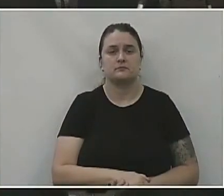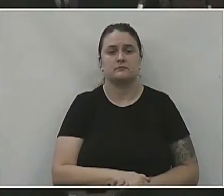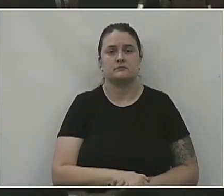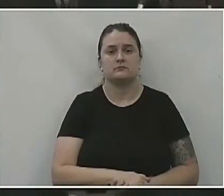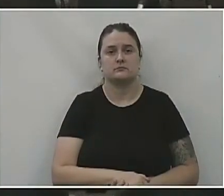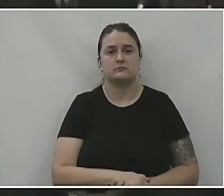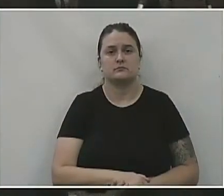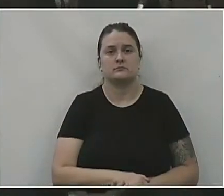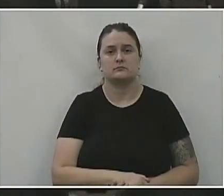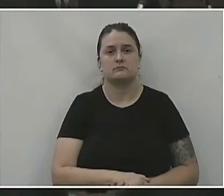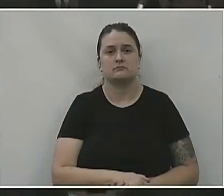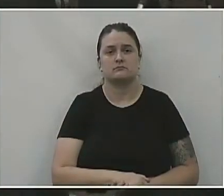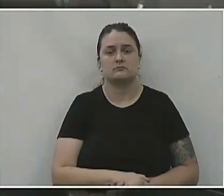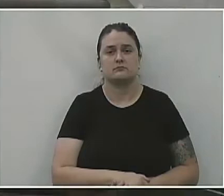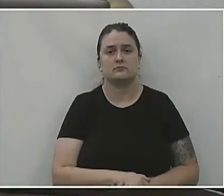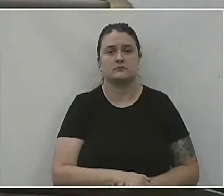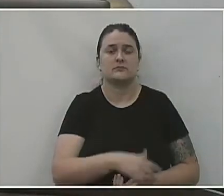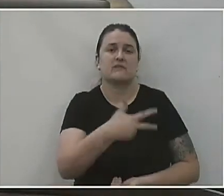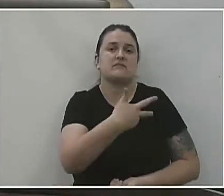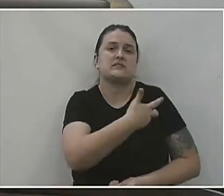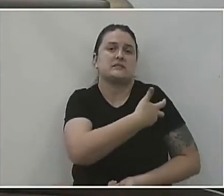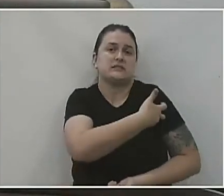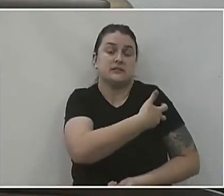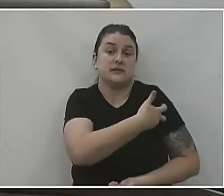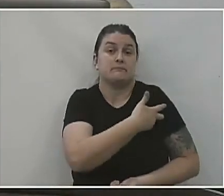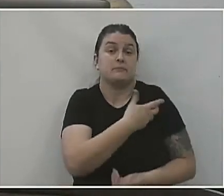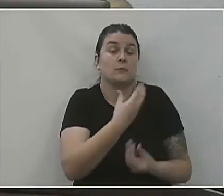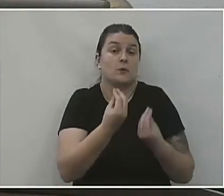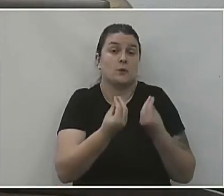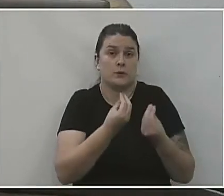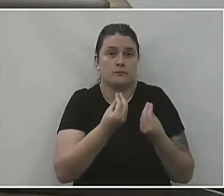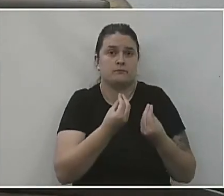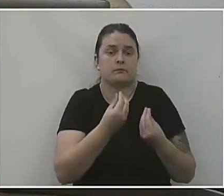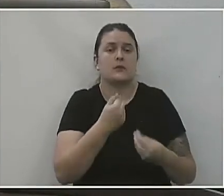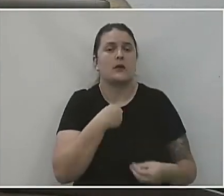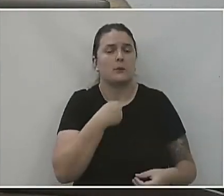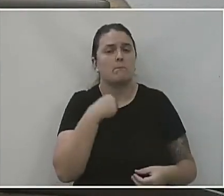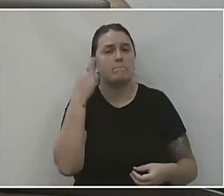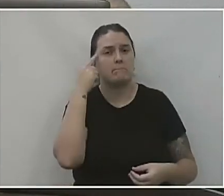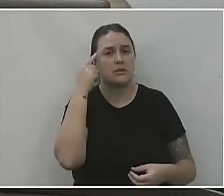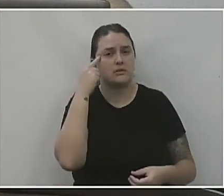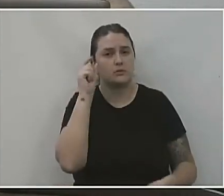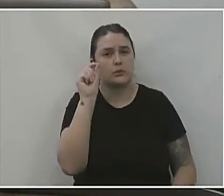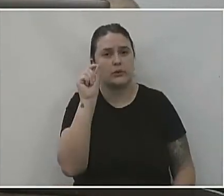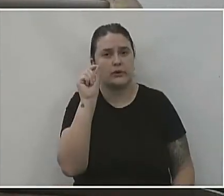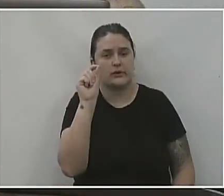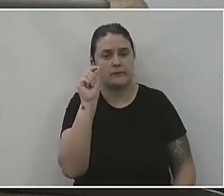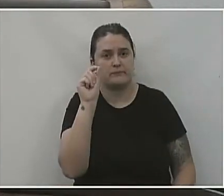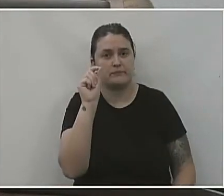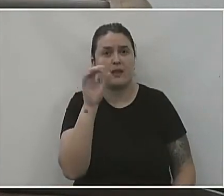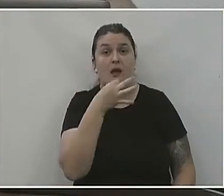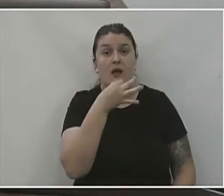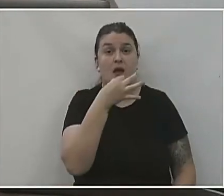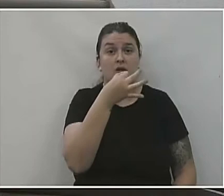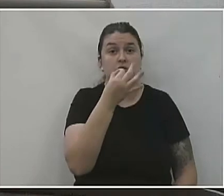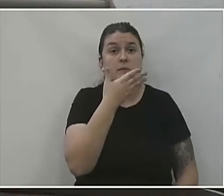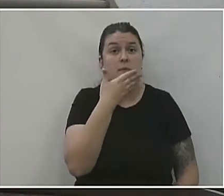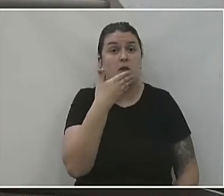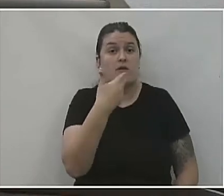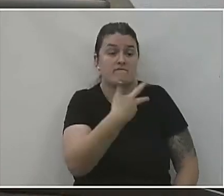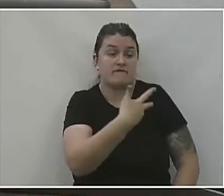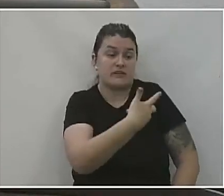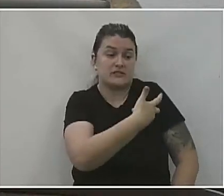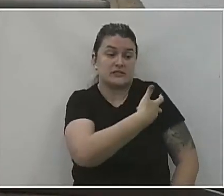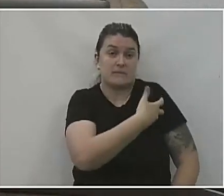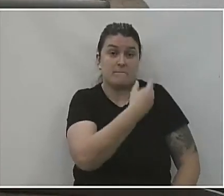Muito boa pergunta em relação à vacinação. Eu tenho um conceito que eu acho que é muito melhor a gente vacinar